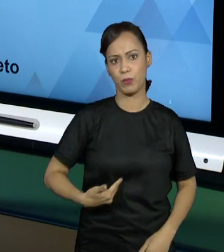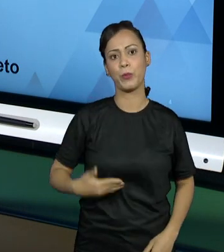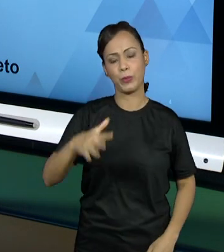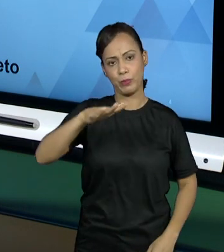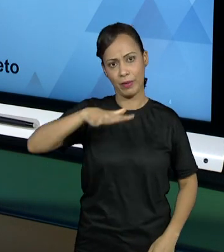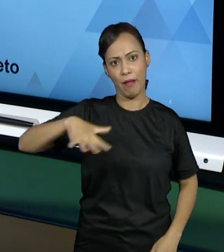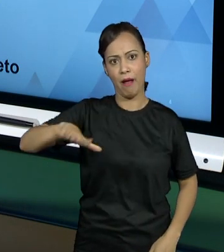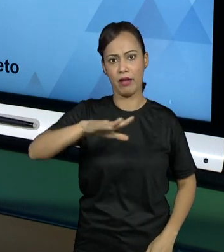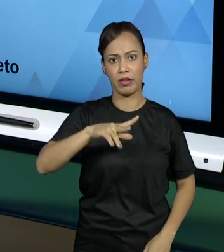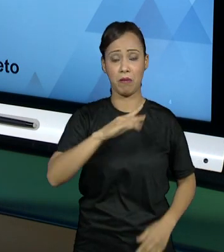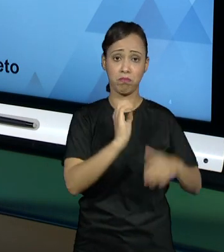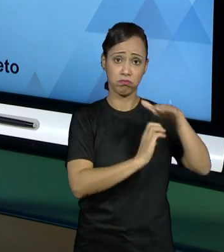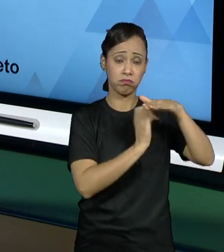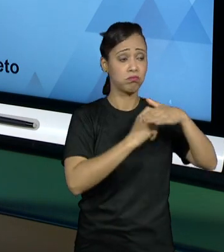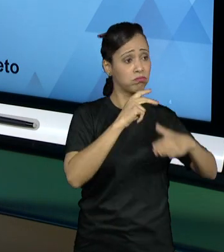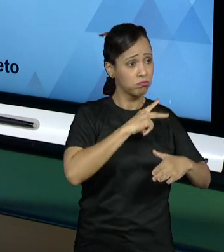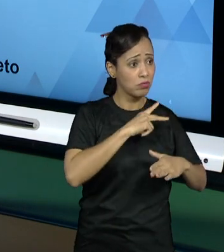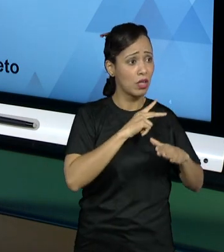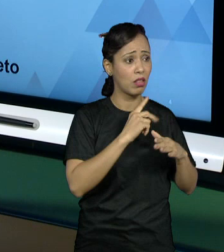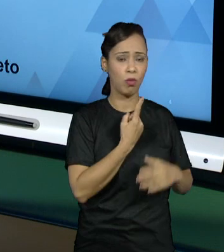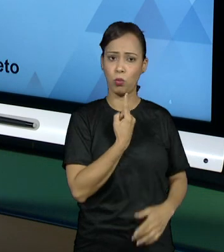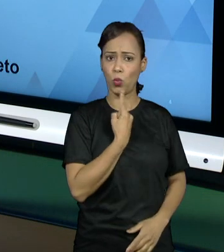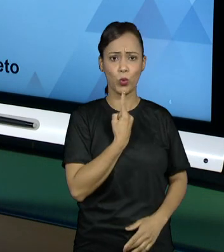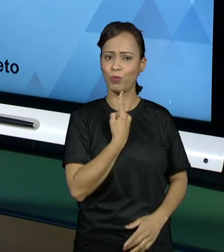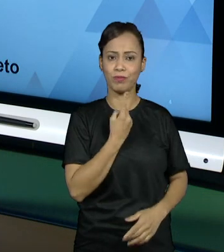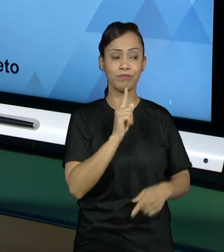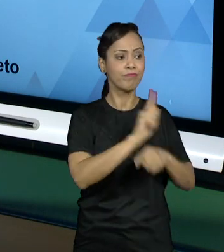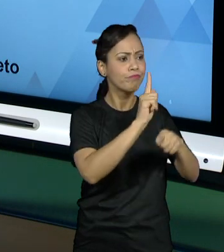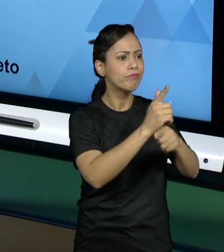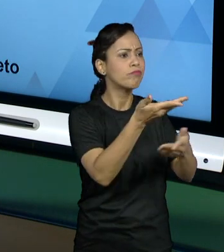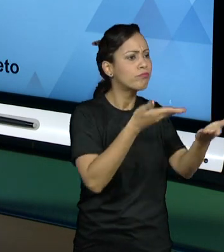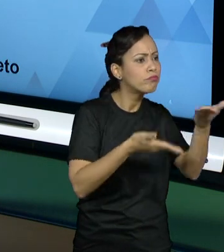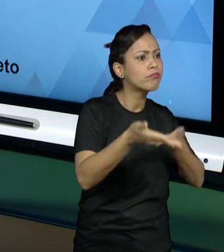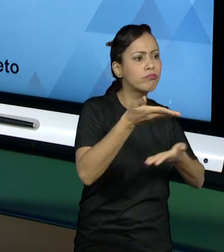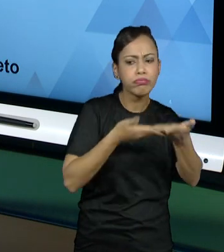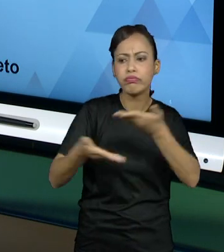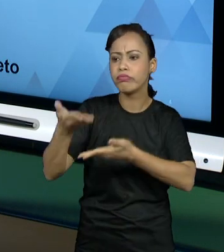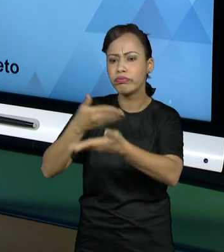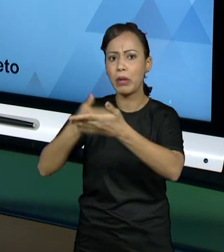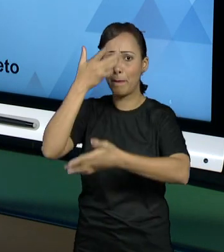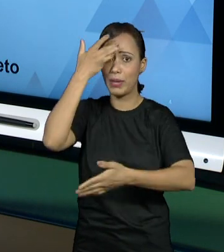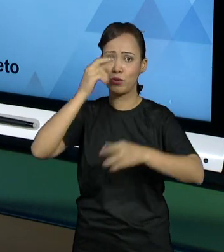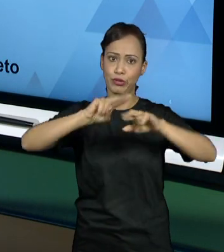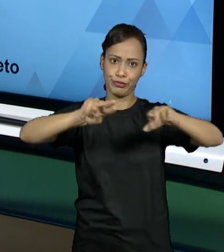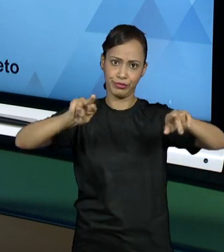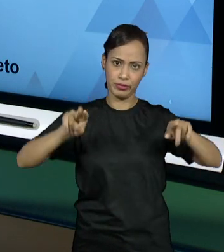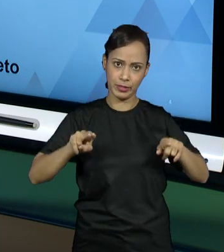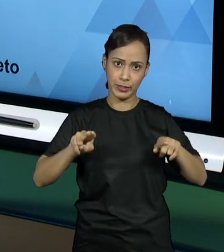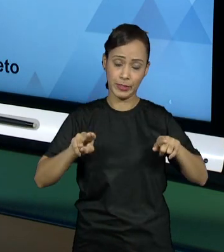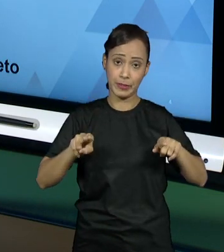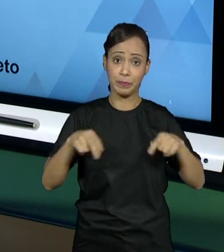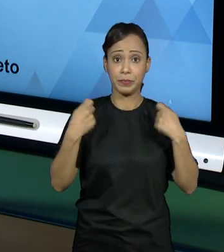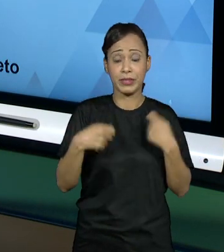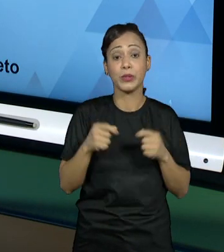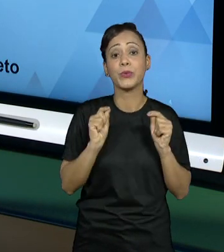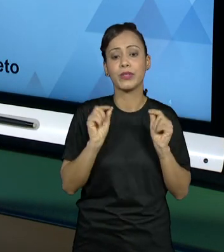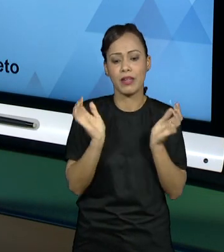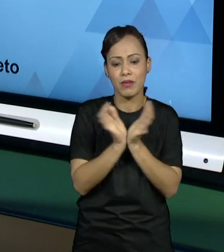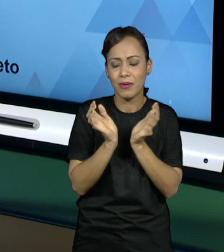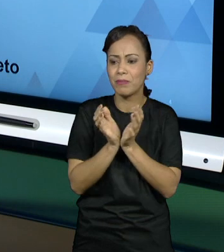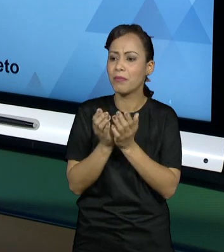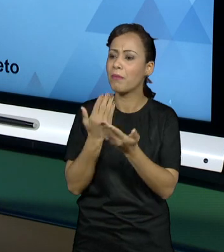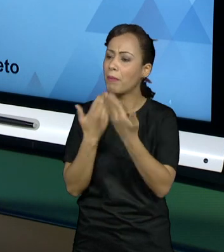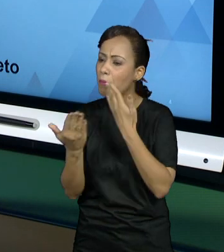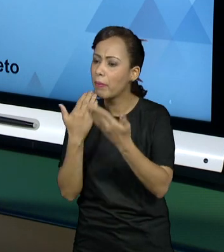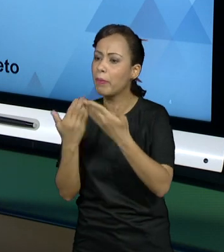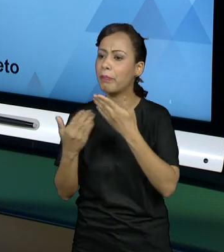-privada, onde você vai precisar lidar com pessoas. E então, eu preciso saber trabalhar em equipe, saber liderar